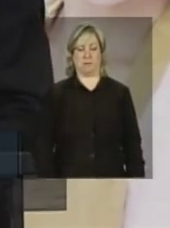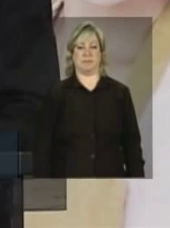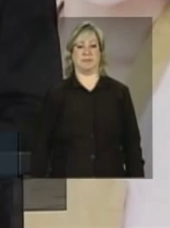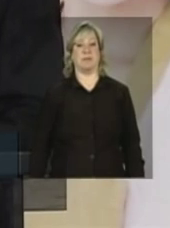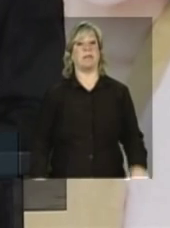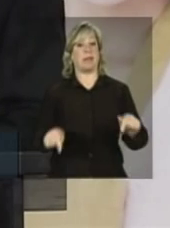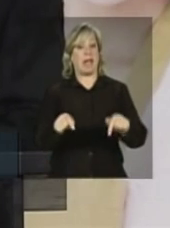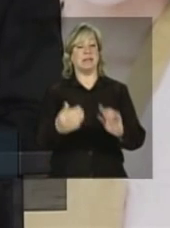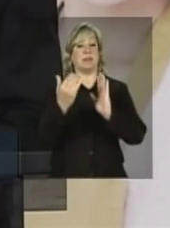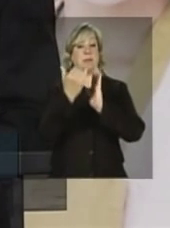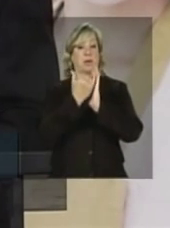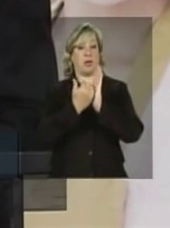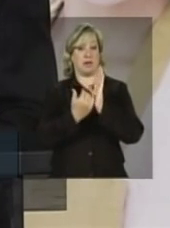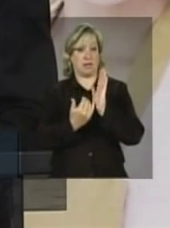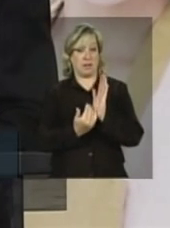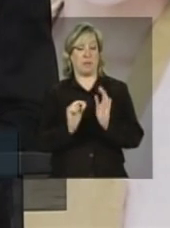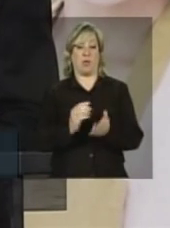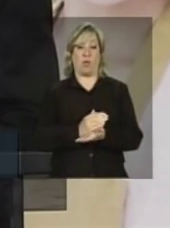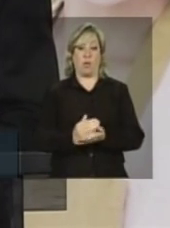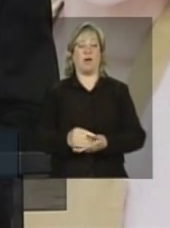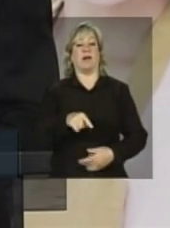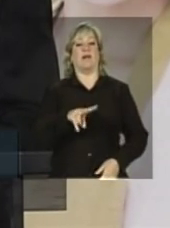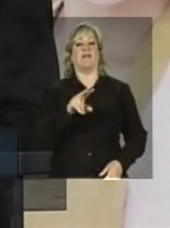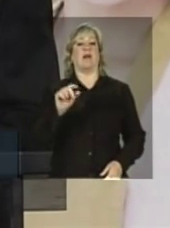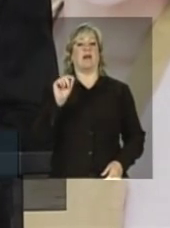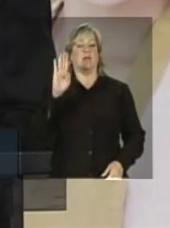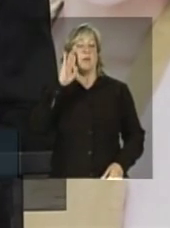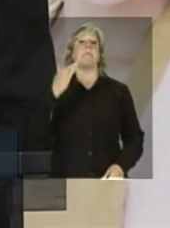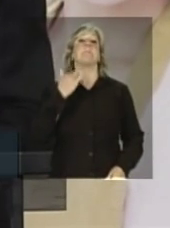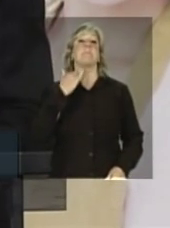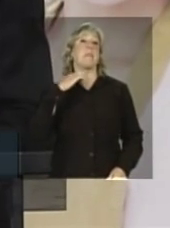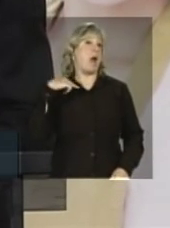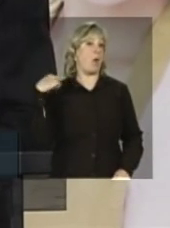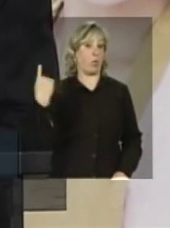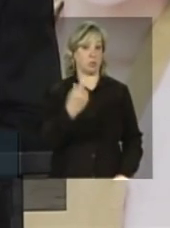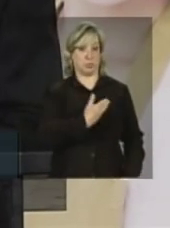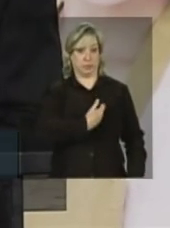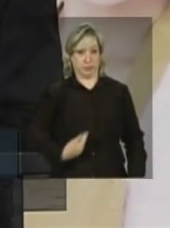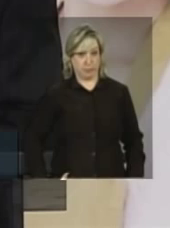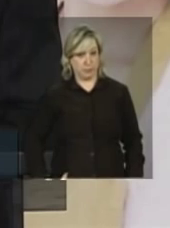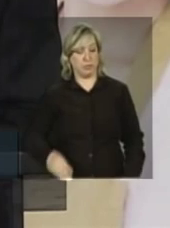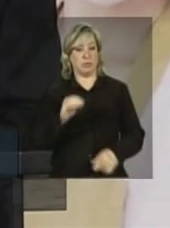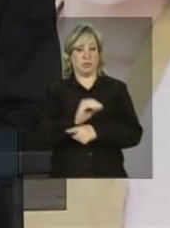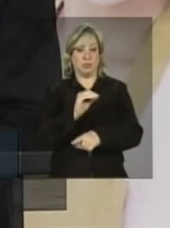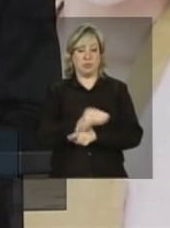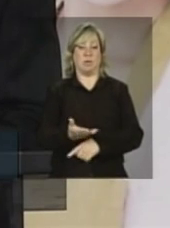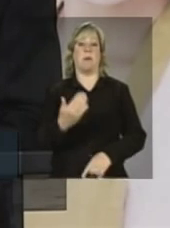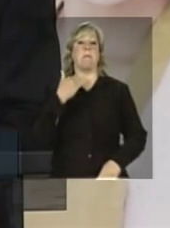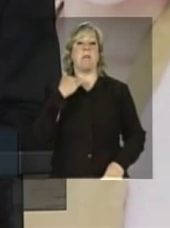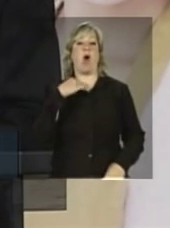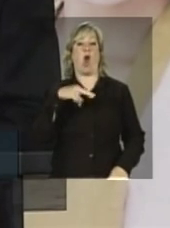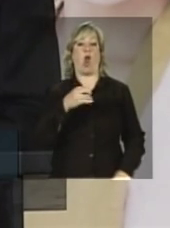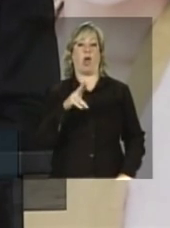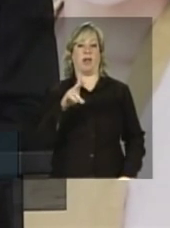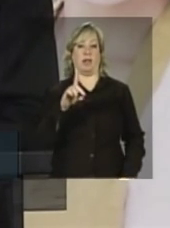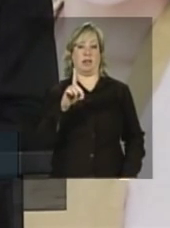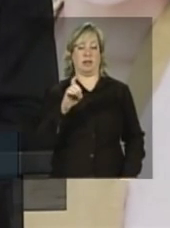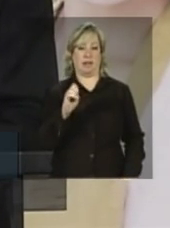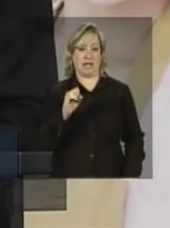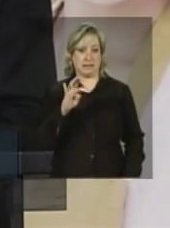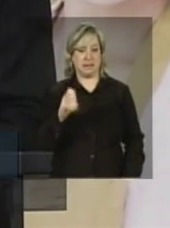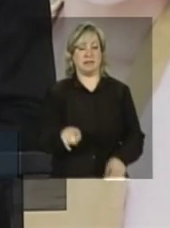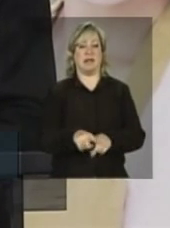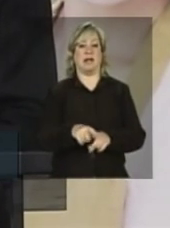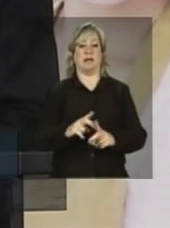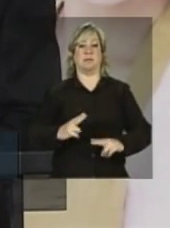Esse programa, inicialmente, ele será bancado pelos bancos públicos, o Banco do Nordeste, a